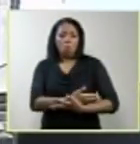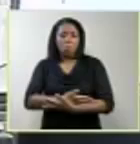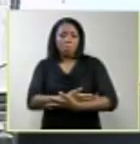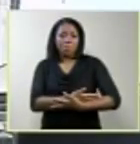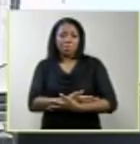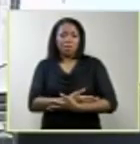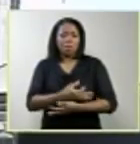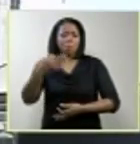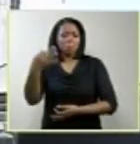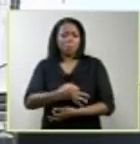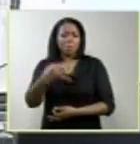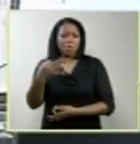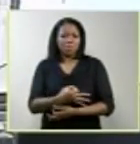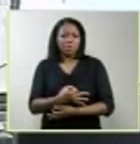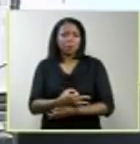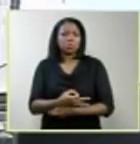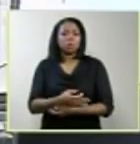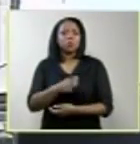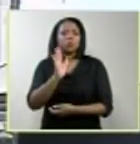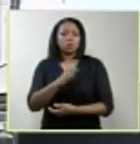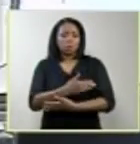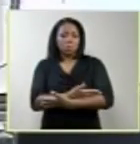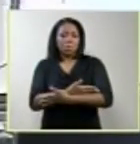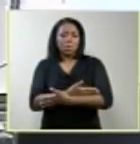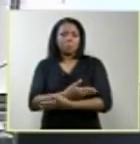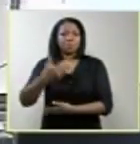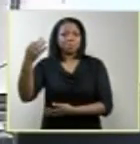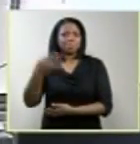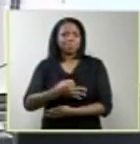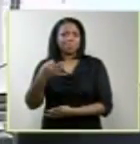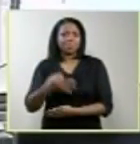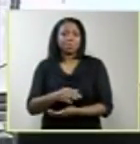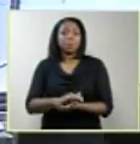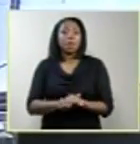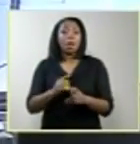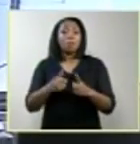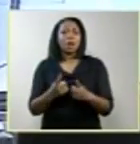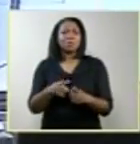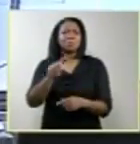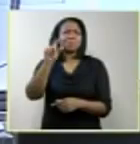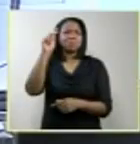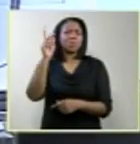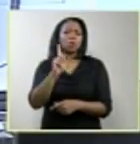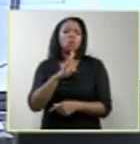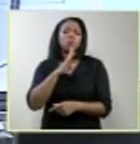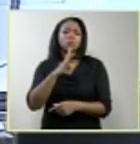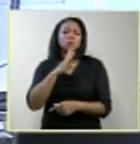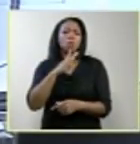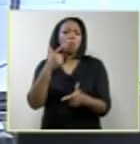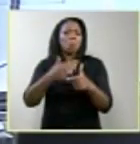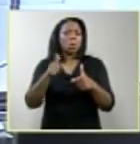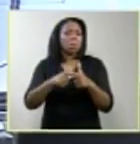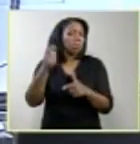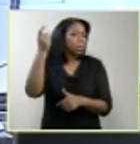XIX, já se tinha ideia de bebês perfeitos. Talvez nessa época não se conhecesse a anencefalia.